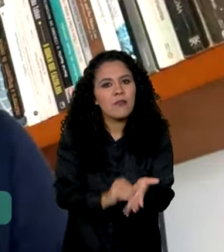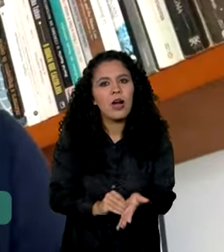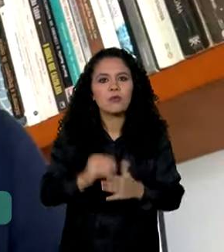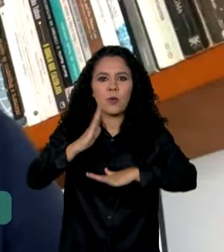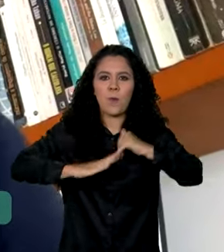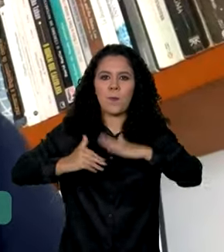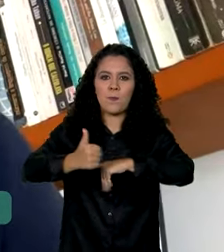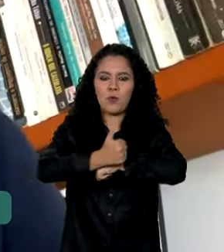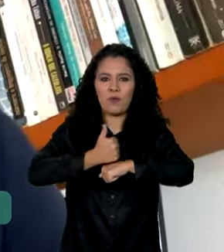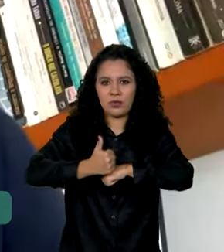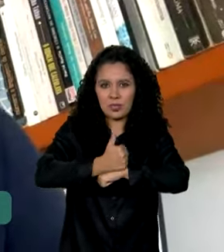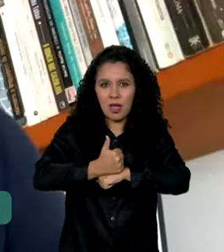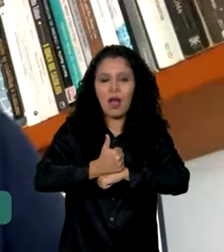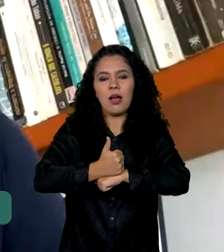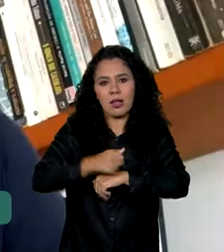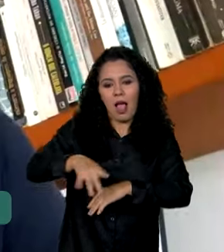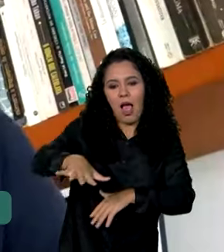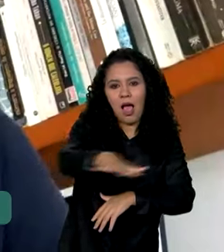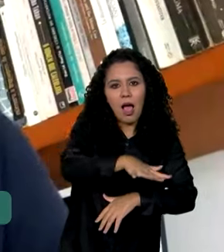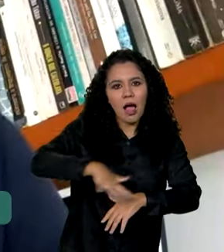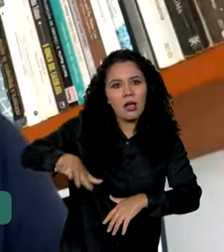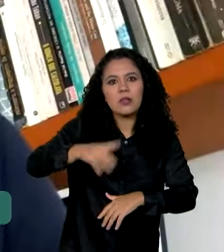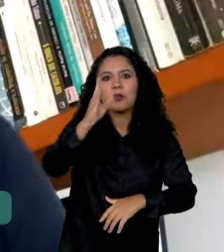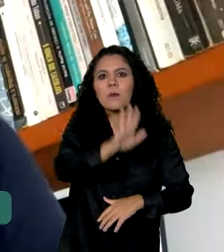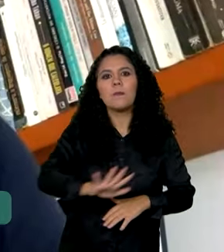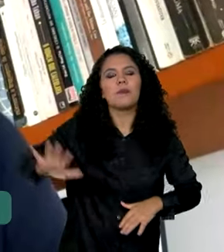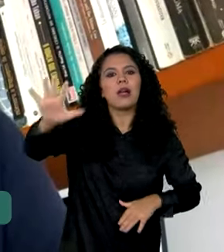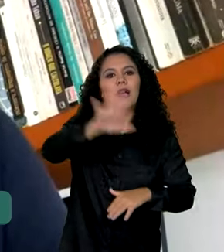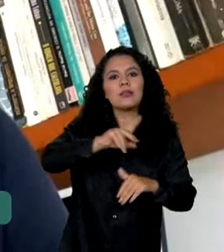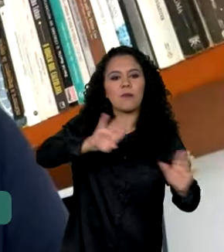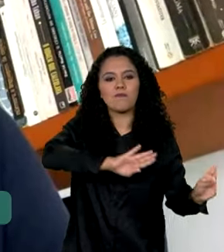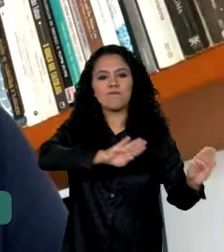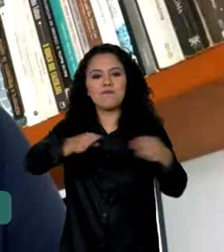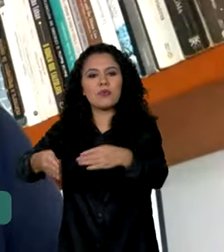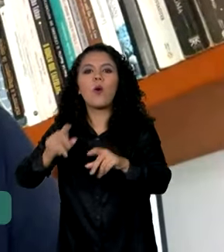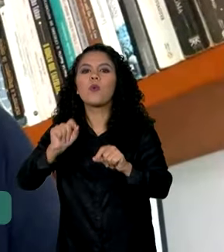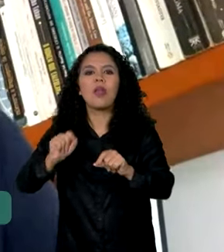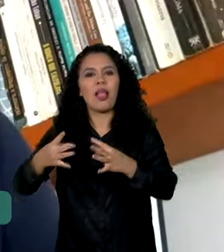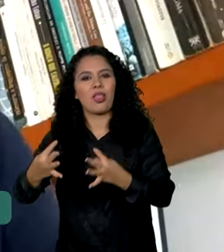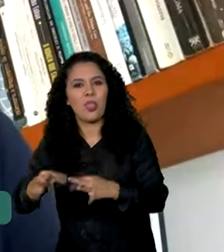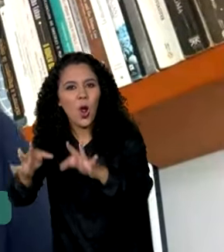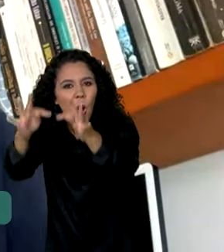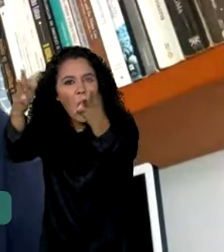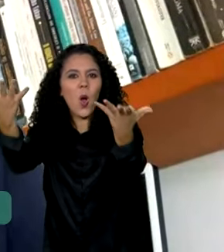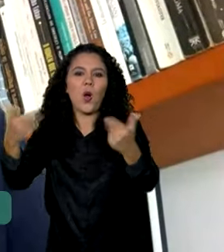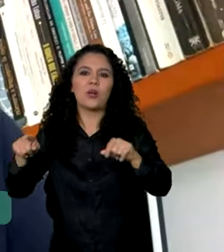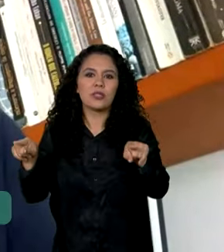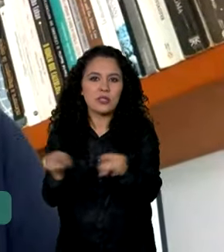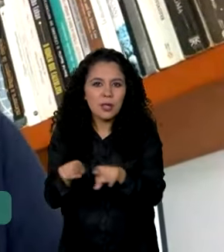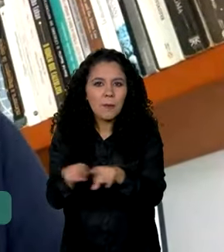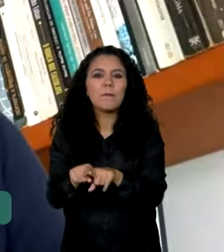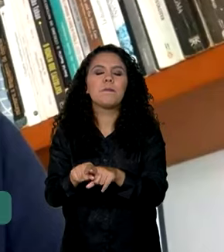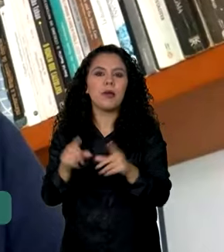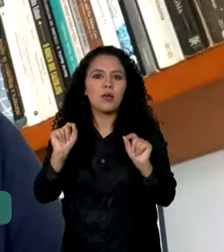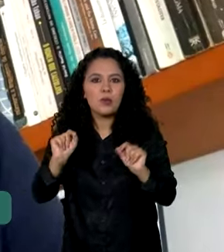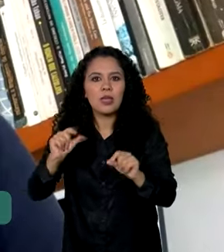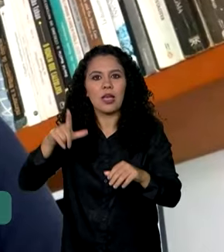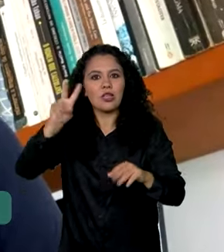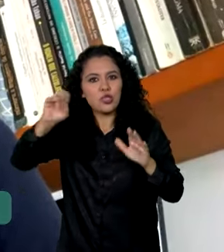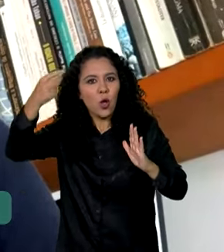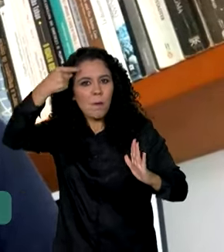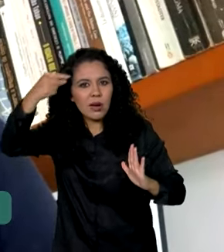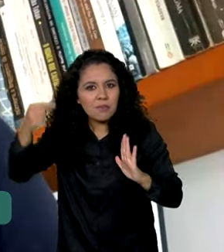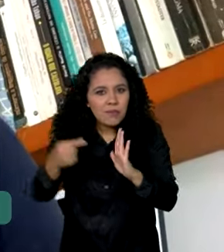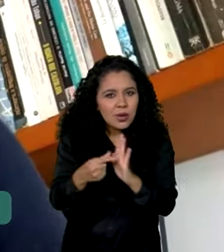profissionais, num momento em que o mundo todo está embarcando numa revolução tecnológica, a chegada em força da inteligência